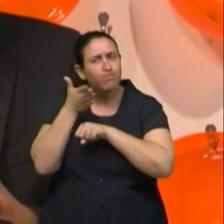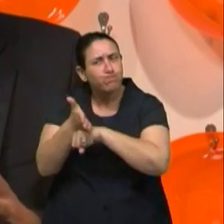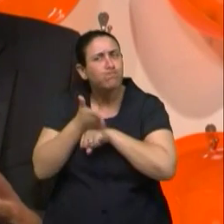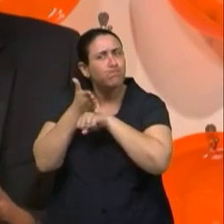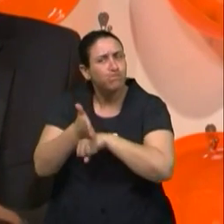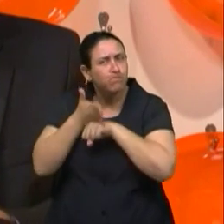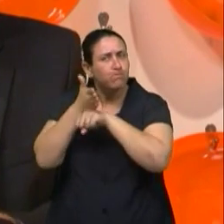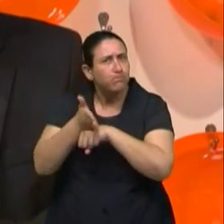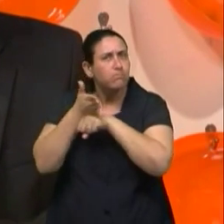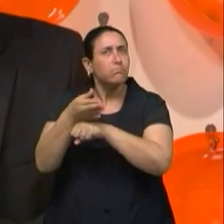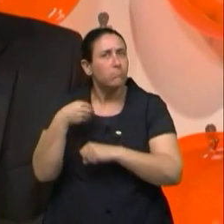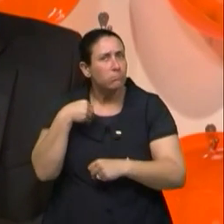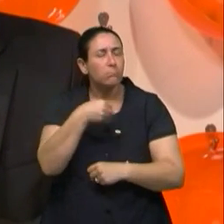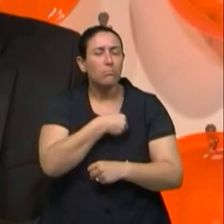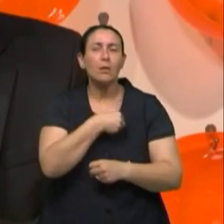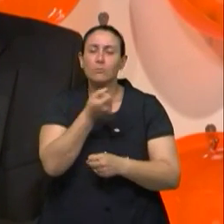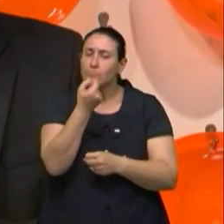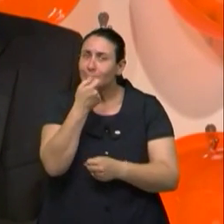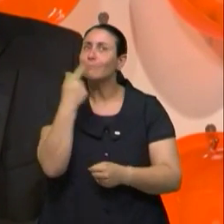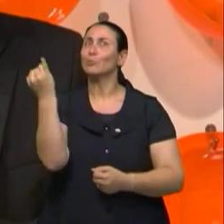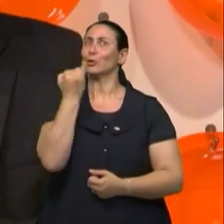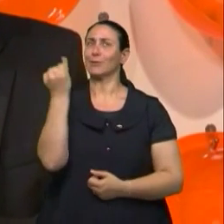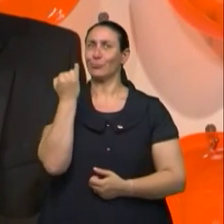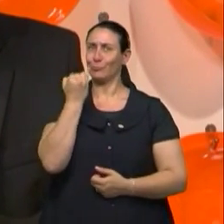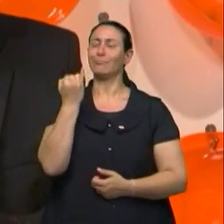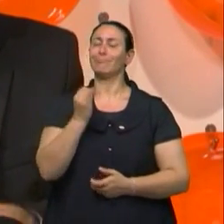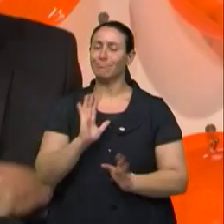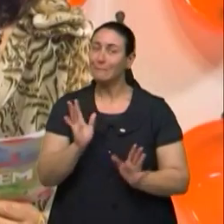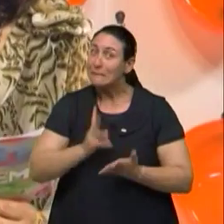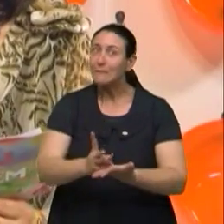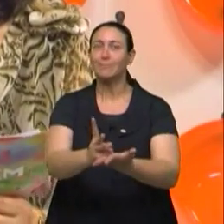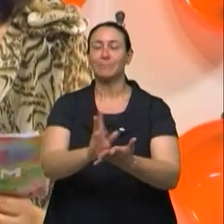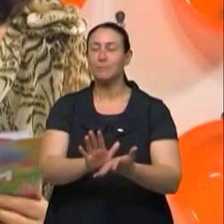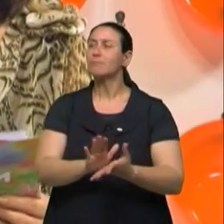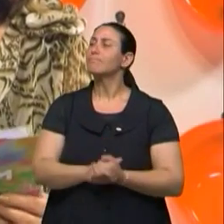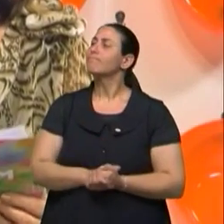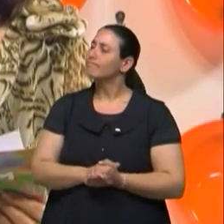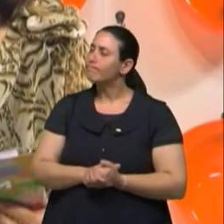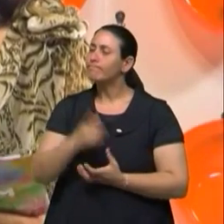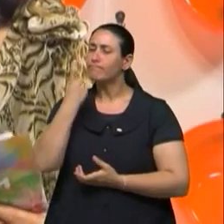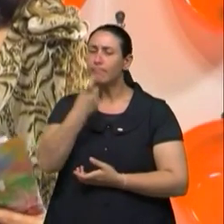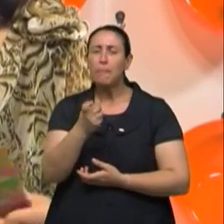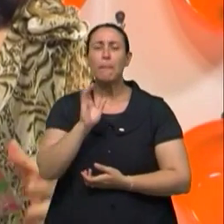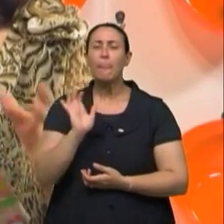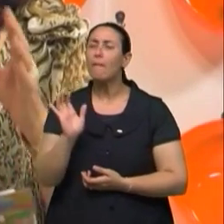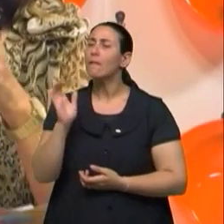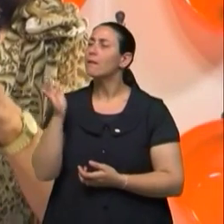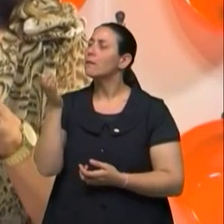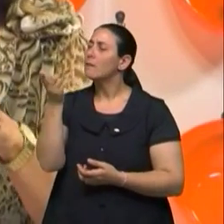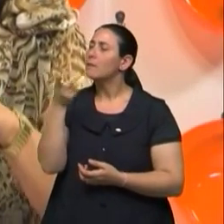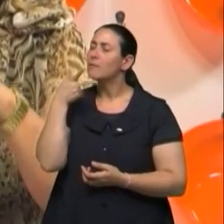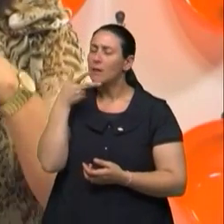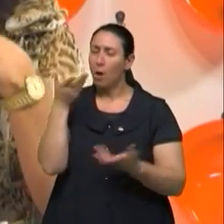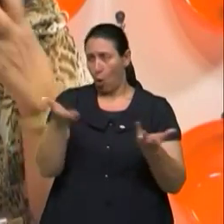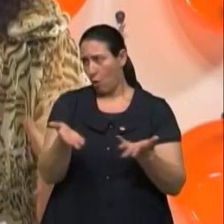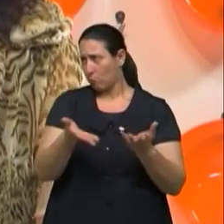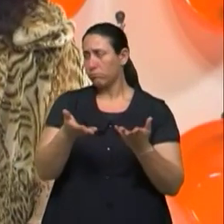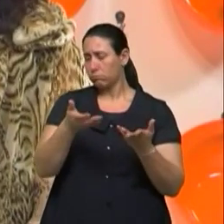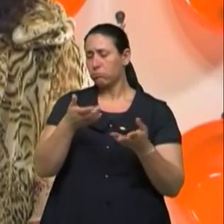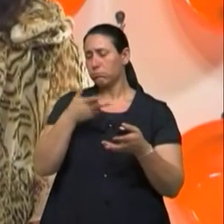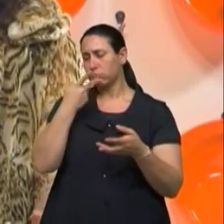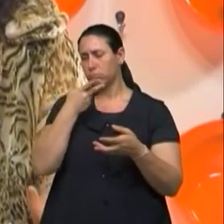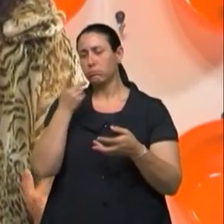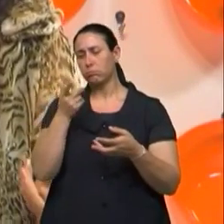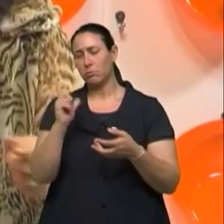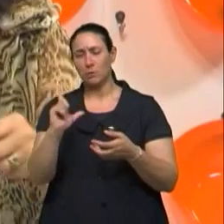do uso das medicações é fundamental. Claro, claro. Bom, mas me diga o seguinte, nós falamos a via